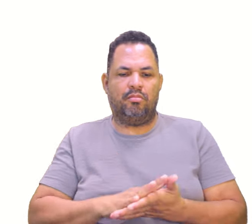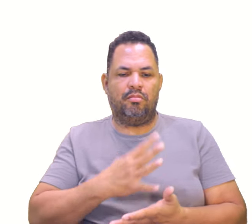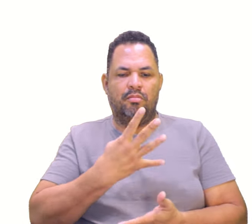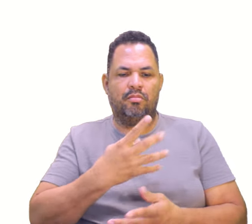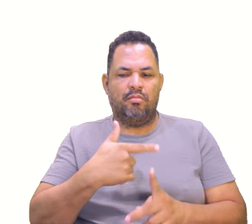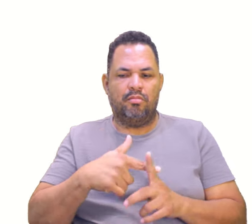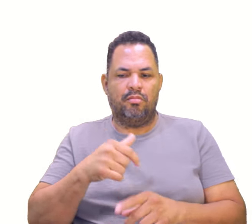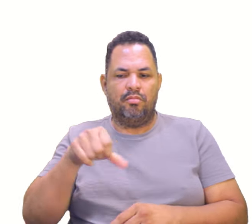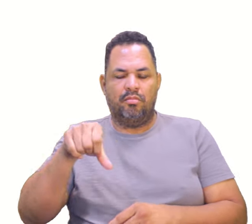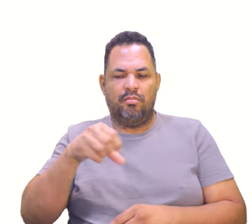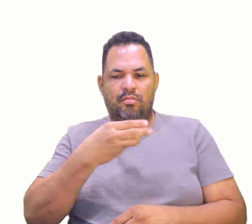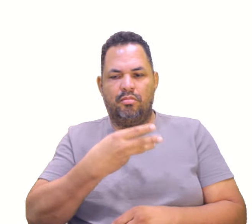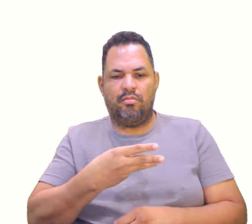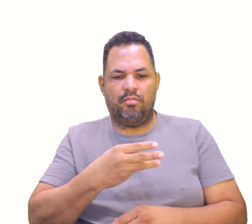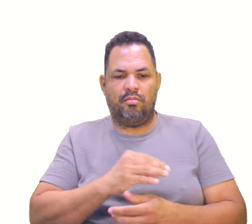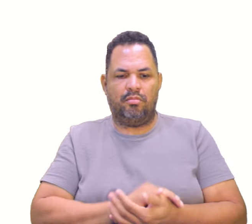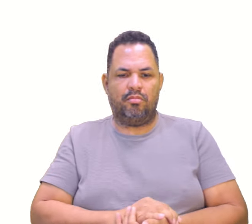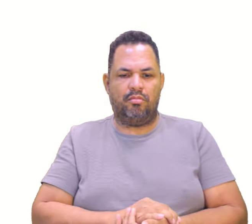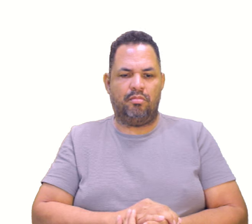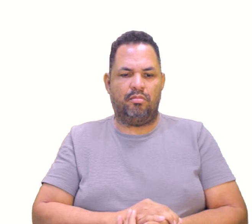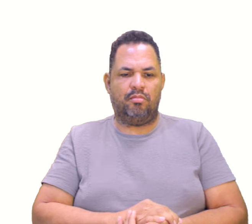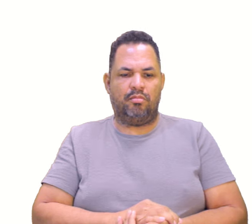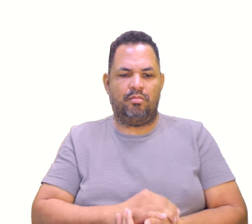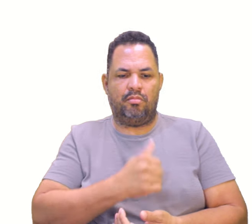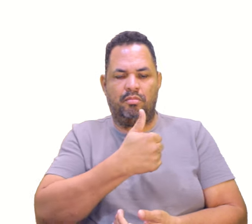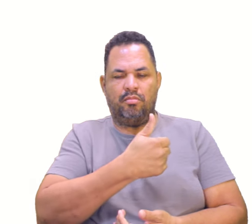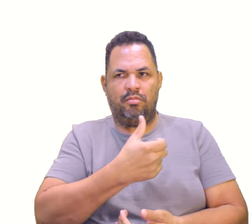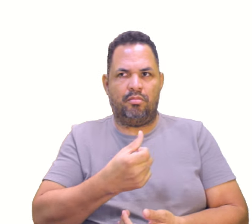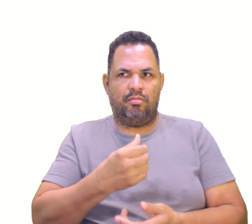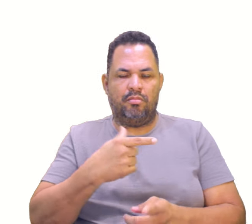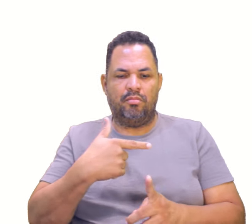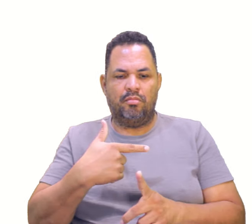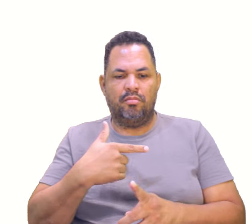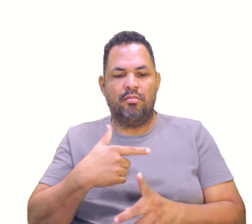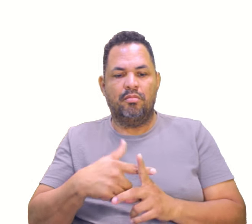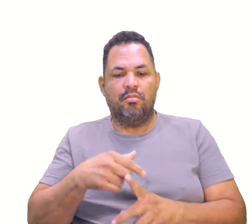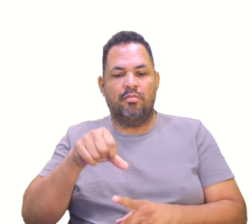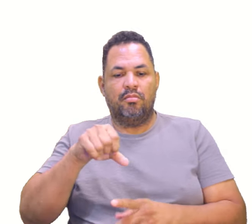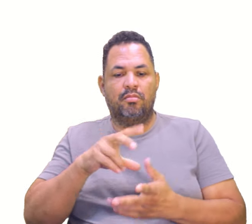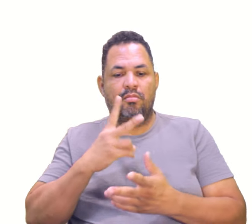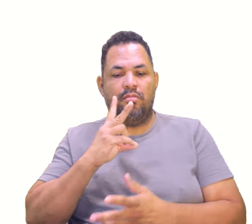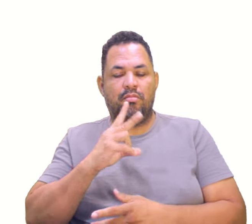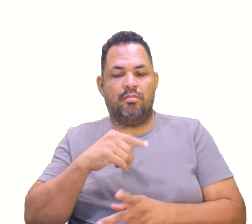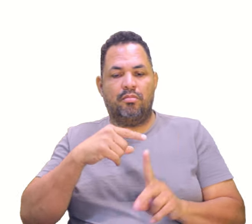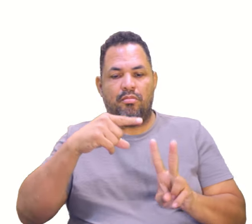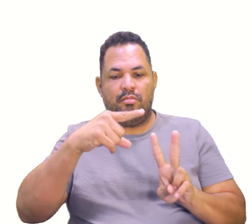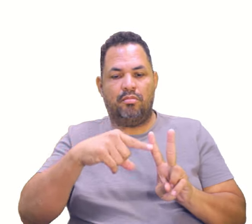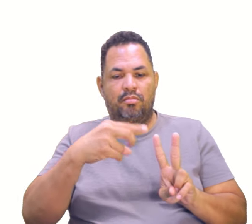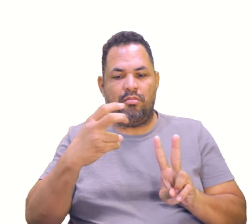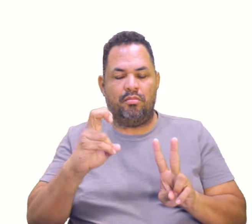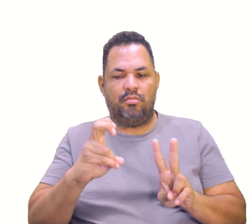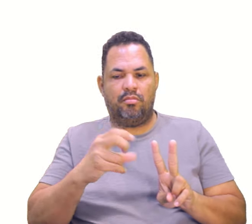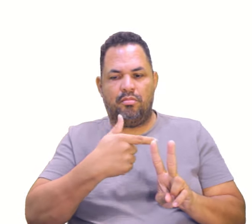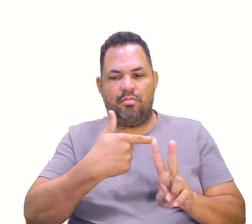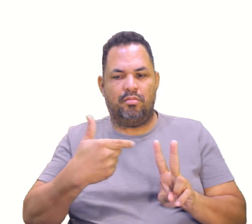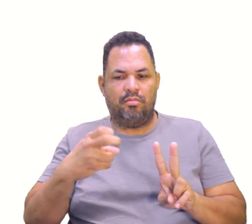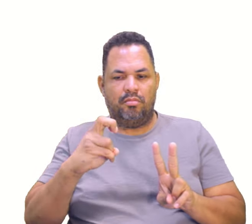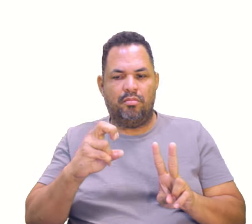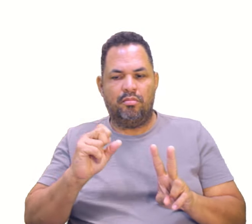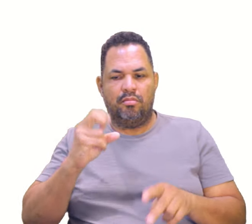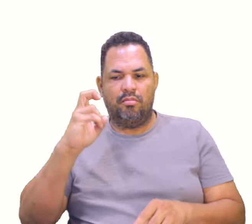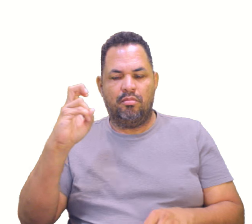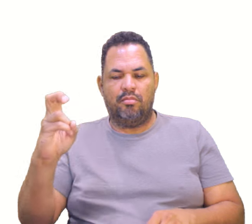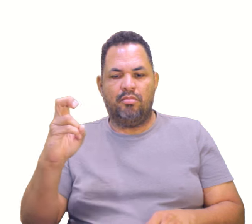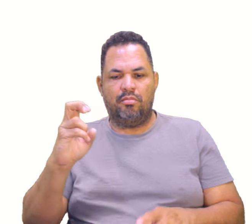mais 9? Dá... É 16 mais 9, desculpa. 25. 25. E a raiz de 25? É 5. É